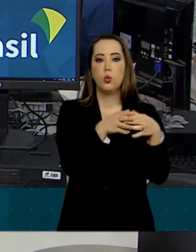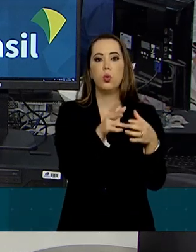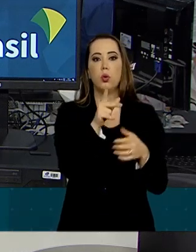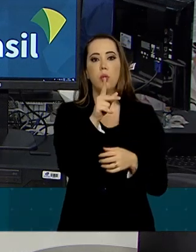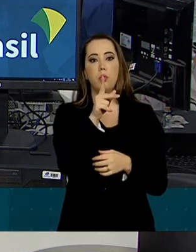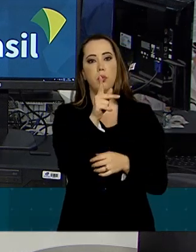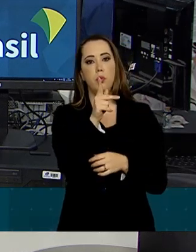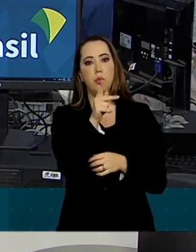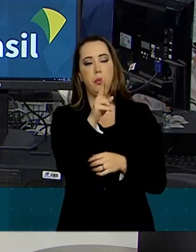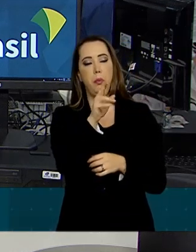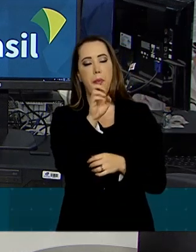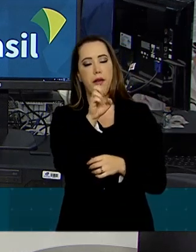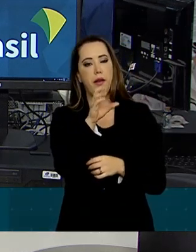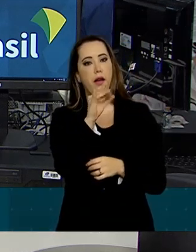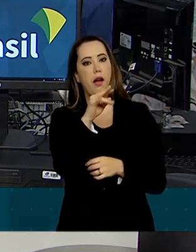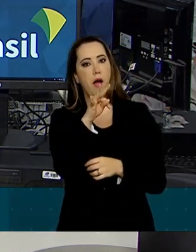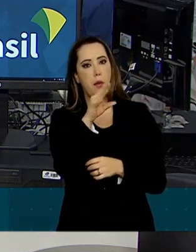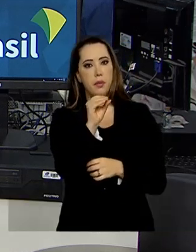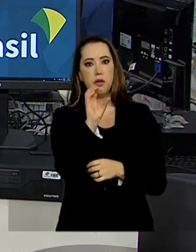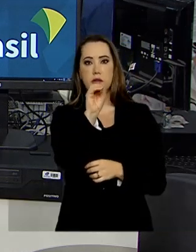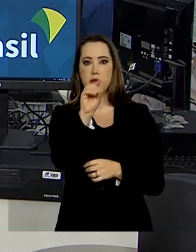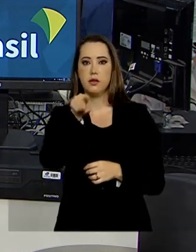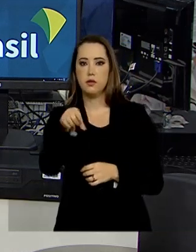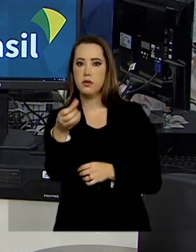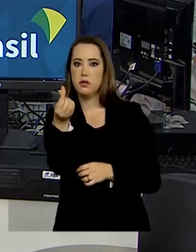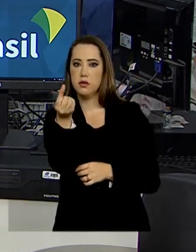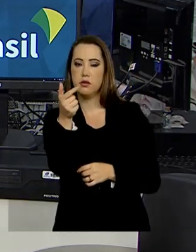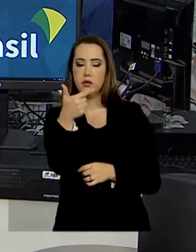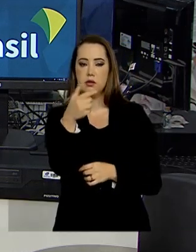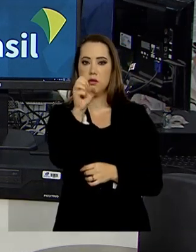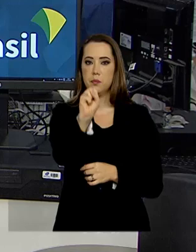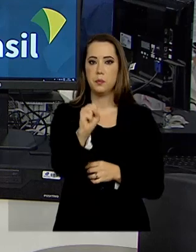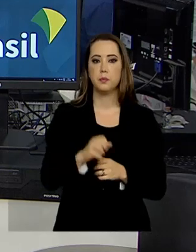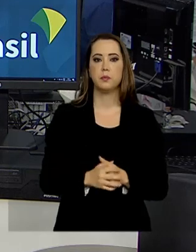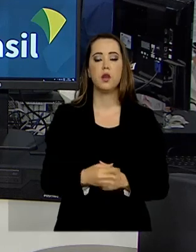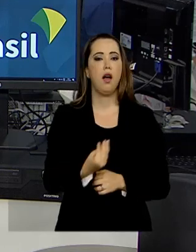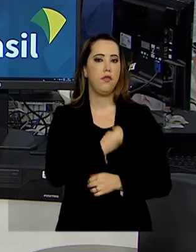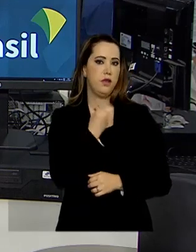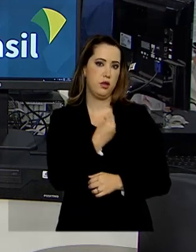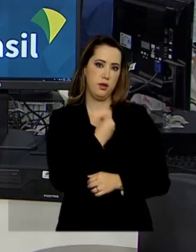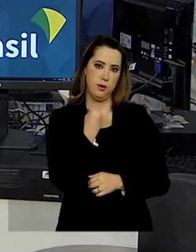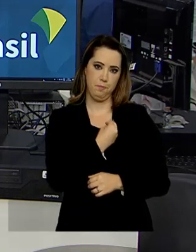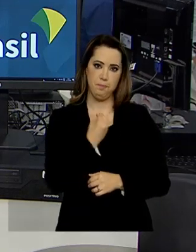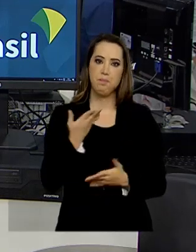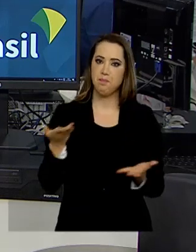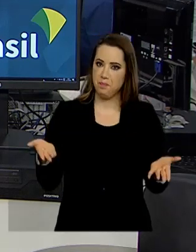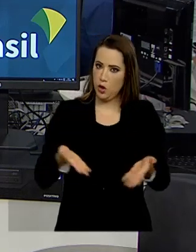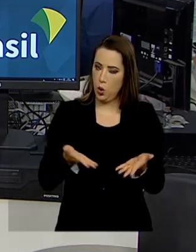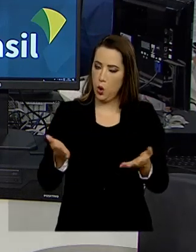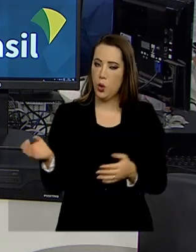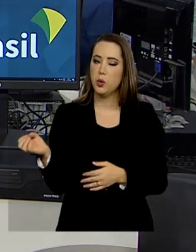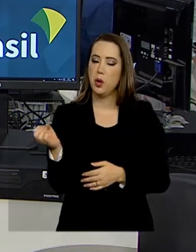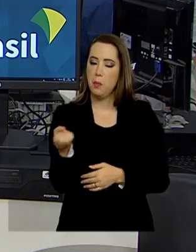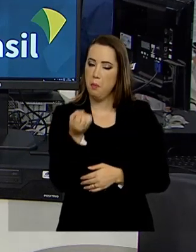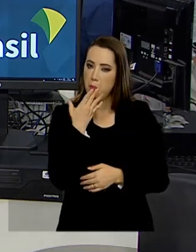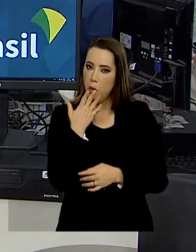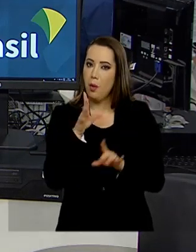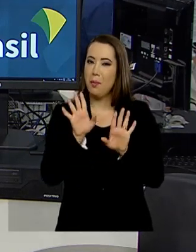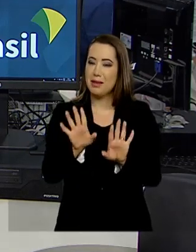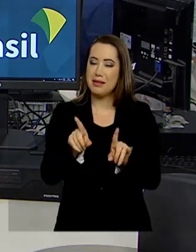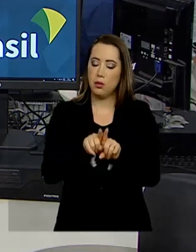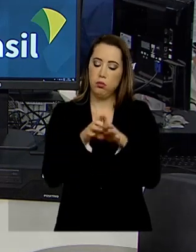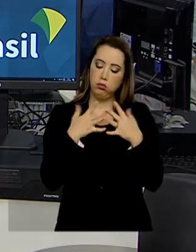trabalho foi de 0,628. A vida moderna traz benefícios, mas também cria